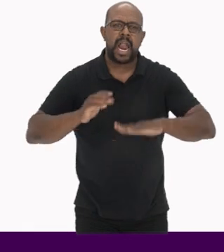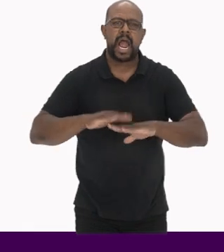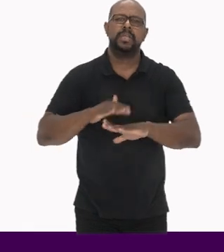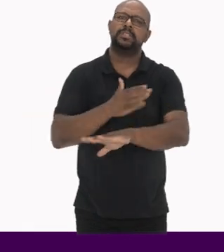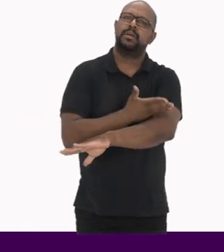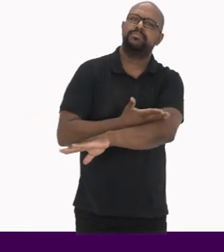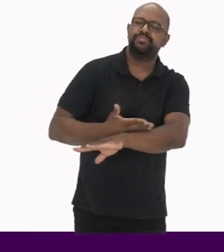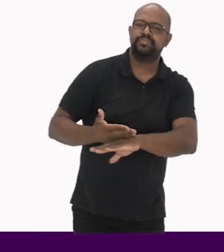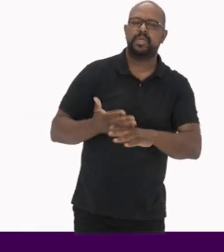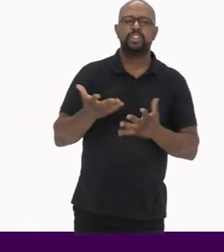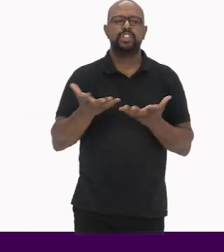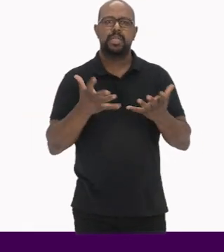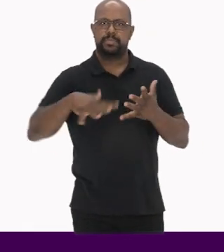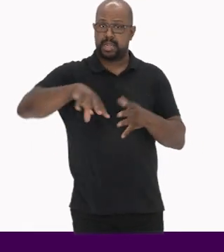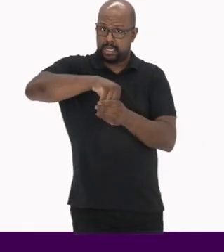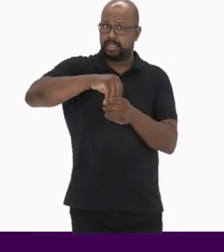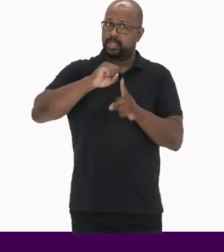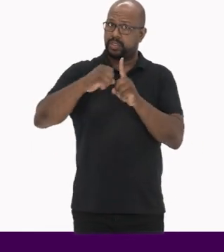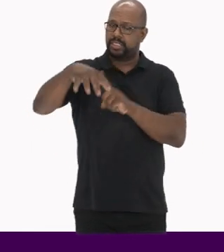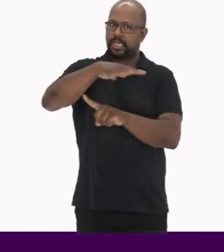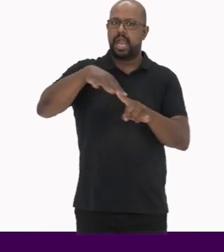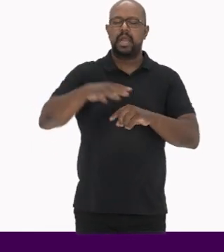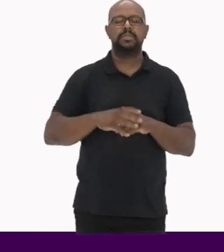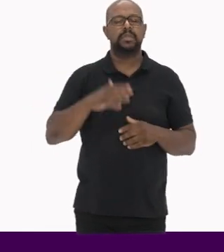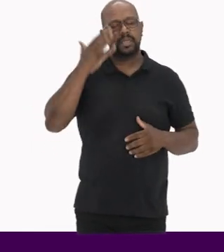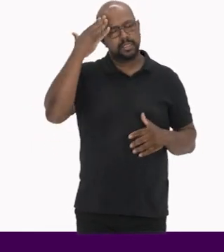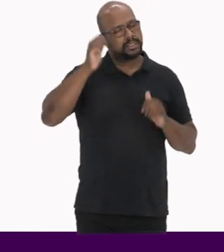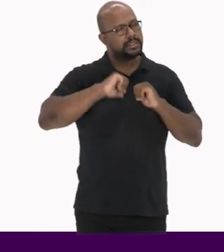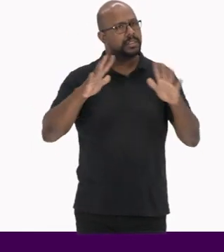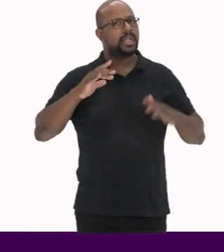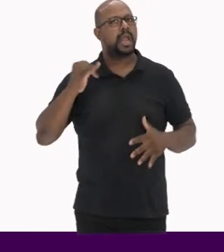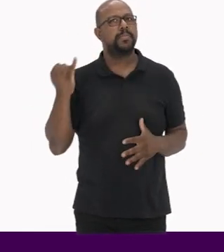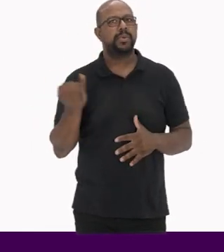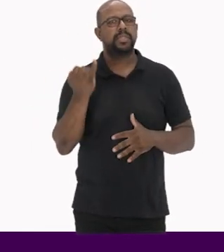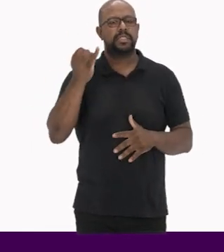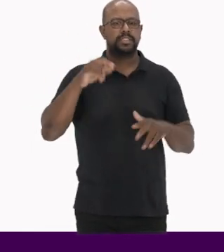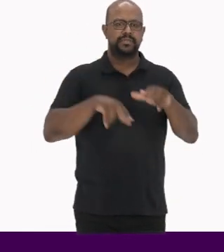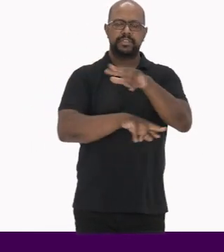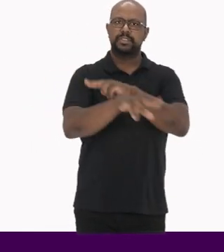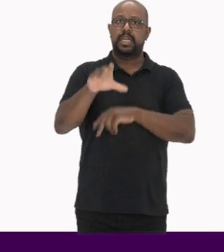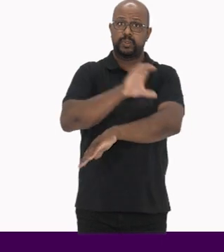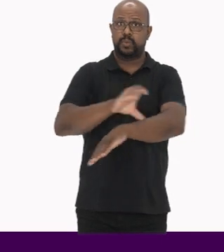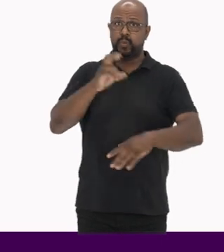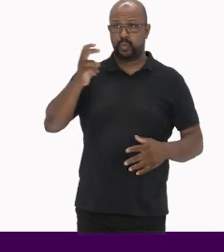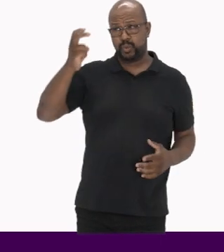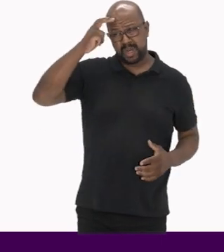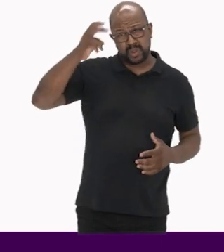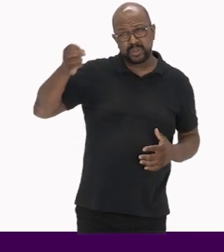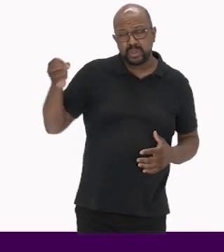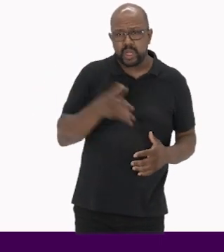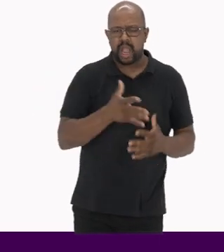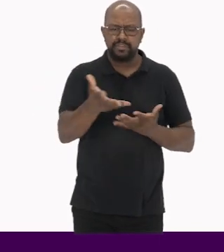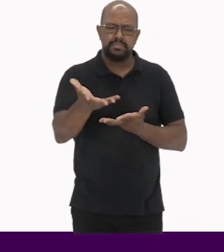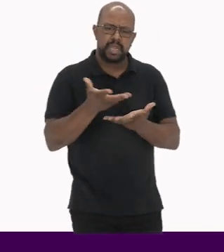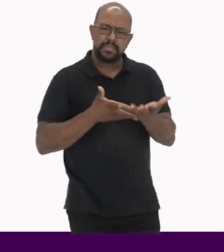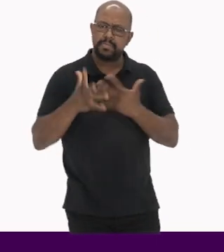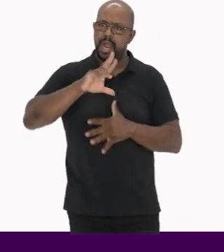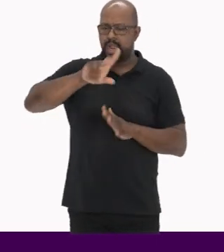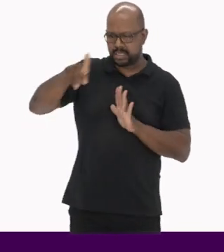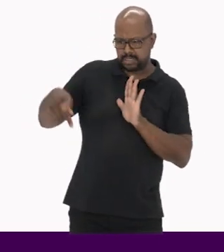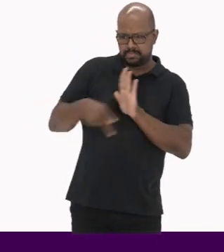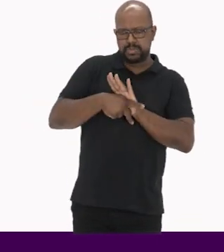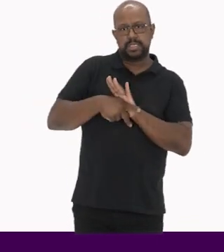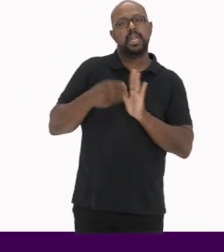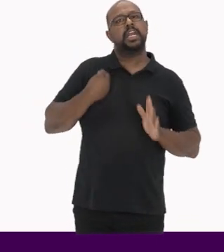dinâmicas presentes na sociedade E entendendo a importância da diversidade cultural e de novas formas de